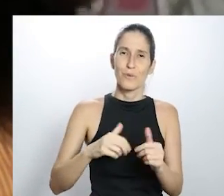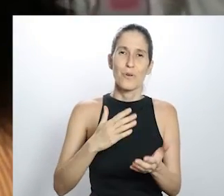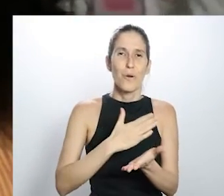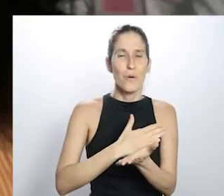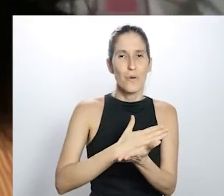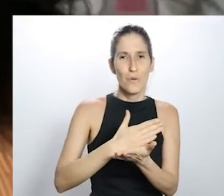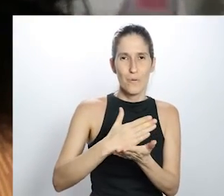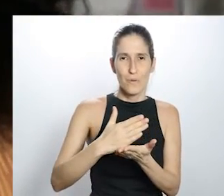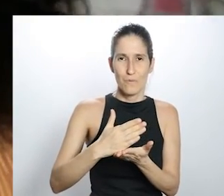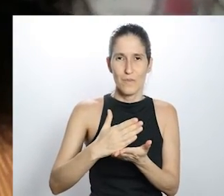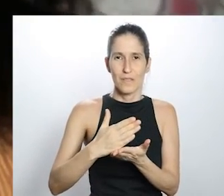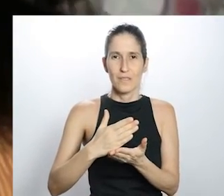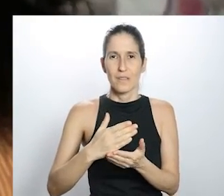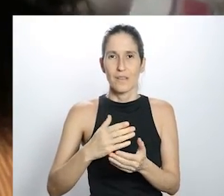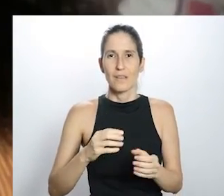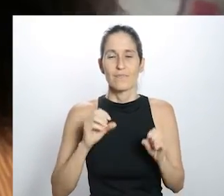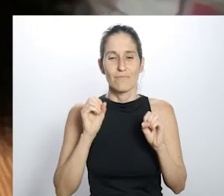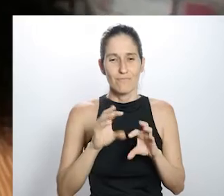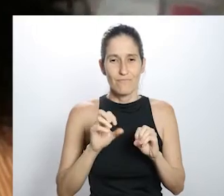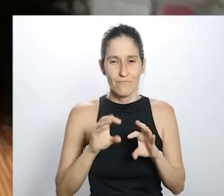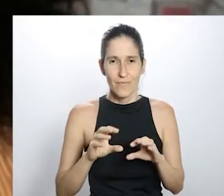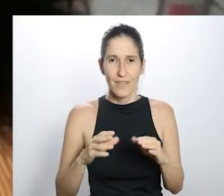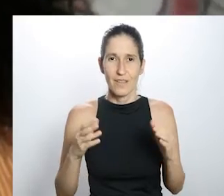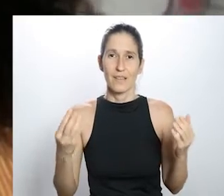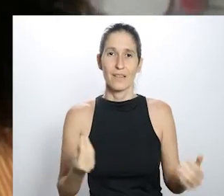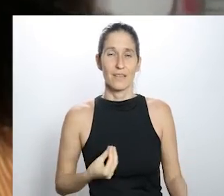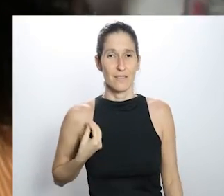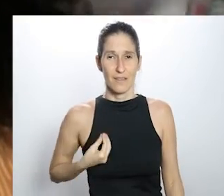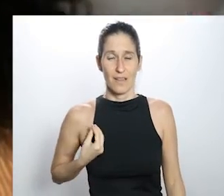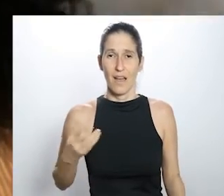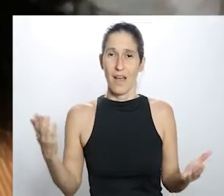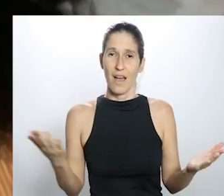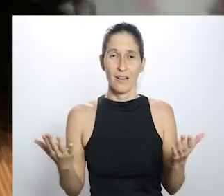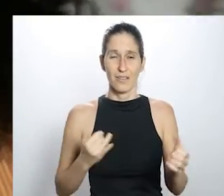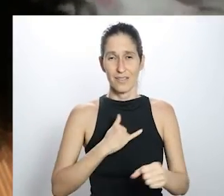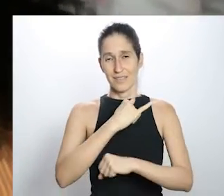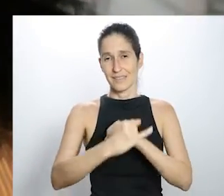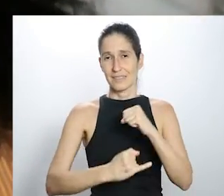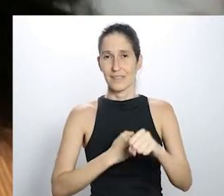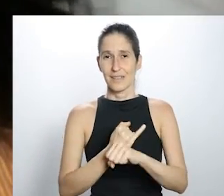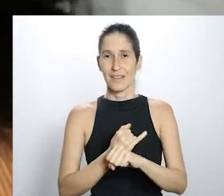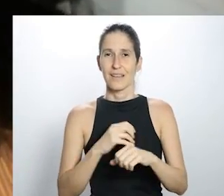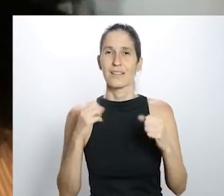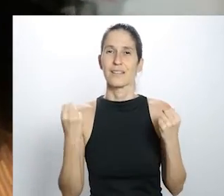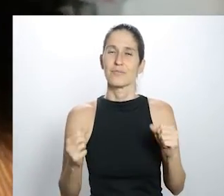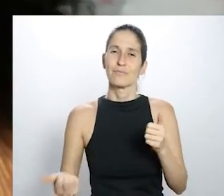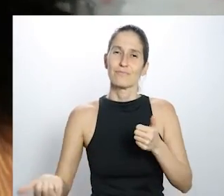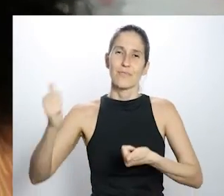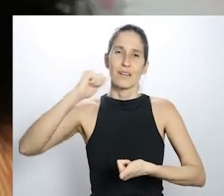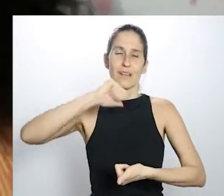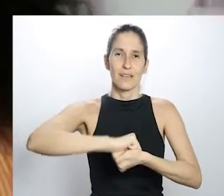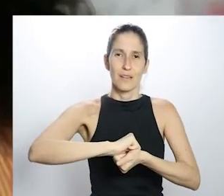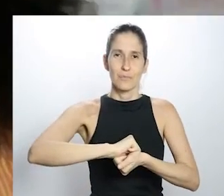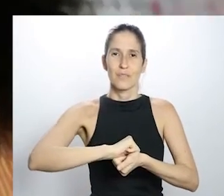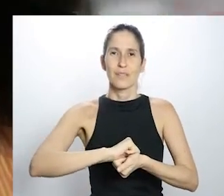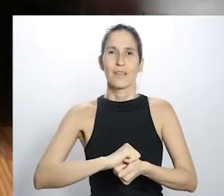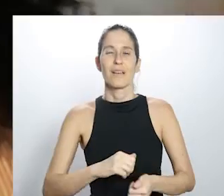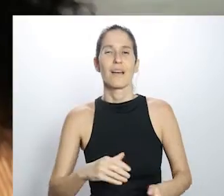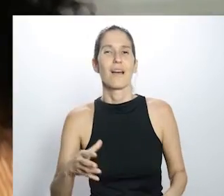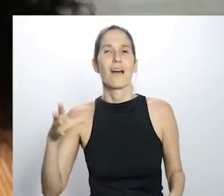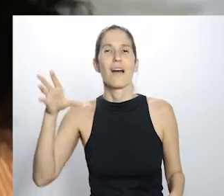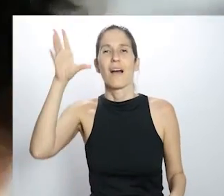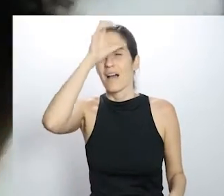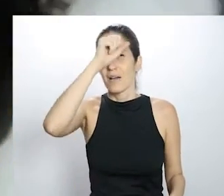presenciais. Eu preparei um curso predominantemente prático. E agora ele virou completamente online e tendo que dominar outras